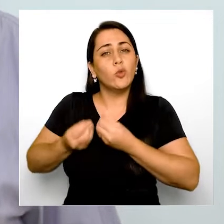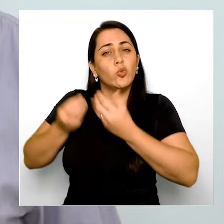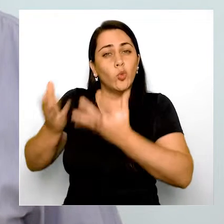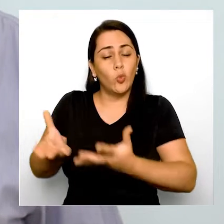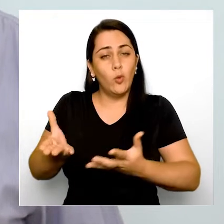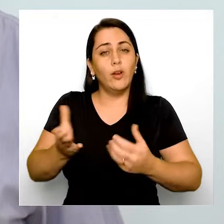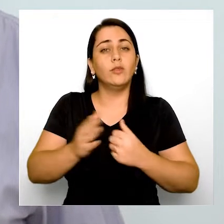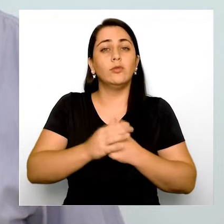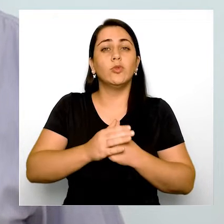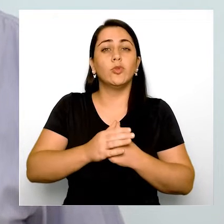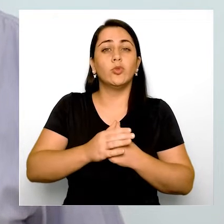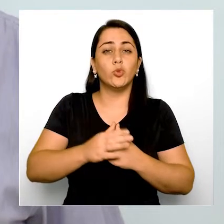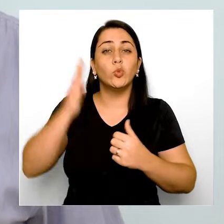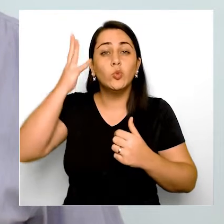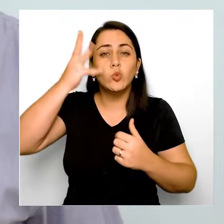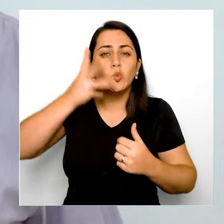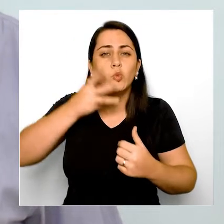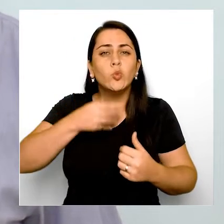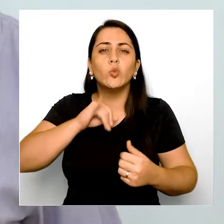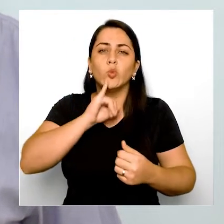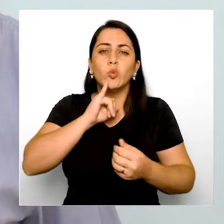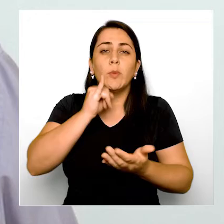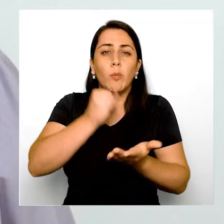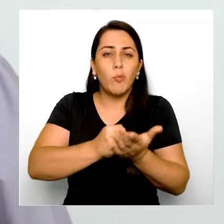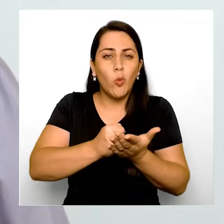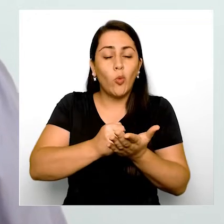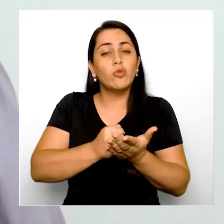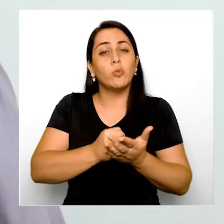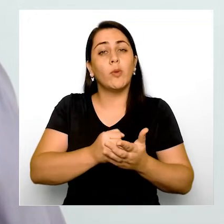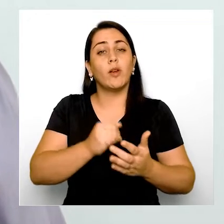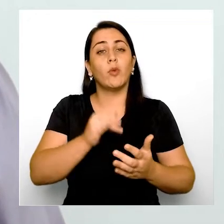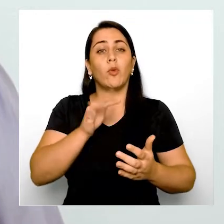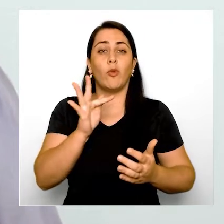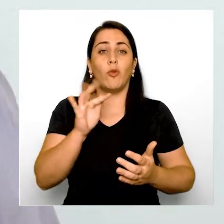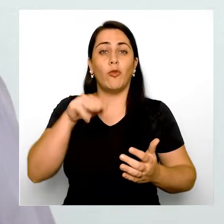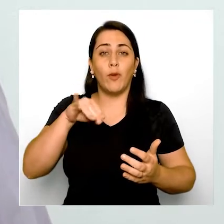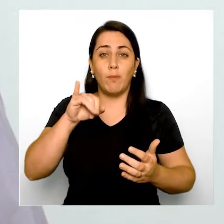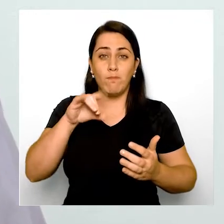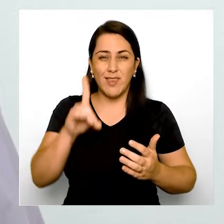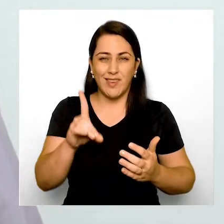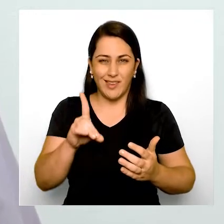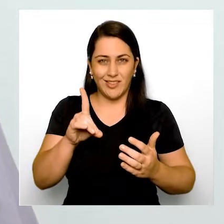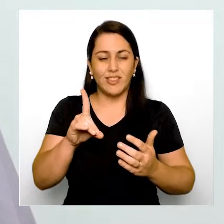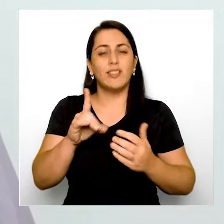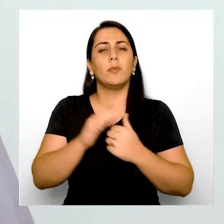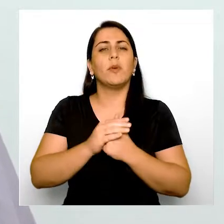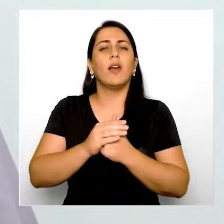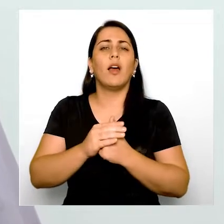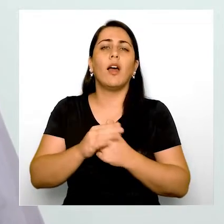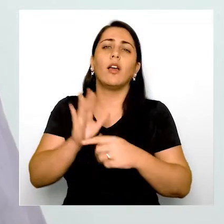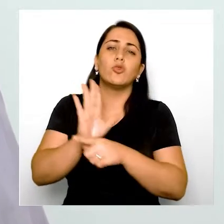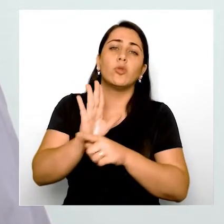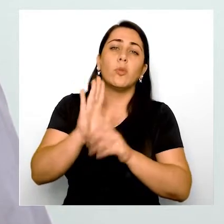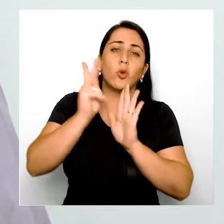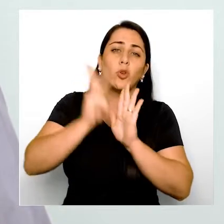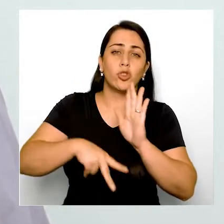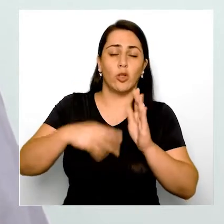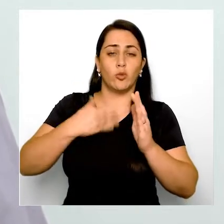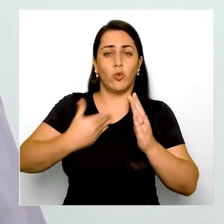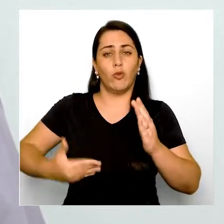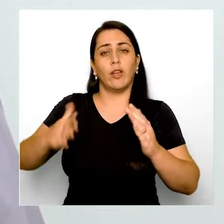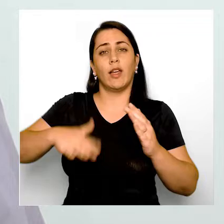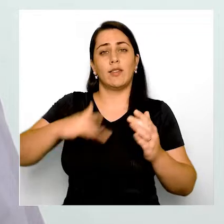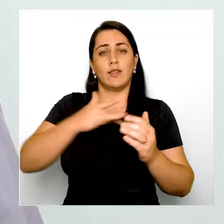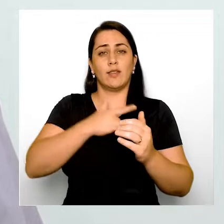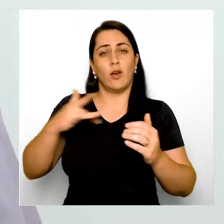através do Imposto de Renda ao Fundo Municipal do Idoso. O Fundo Municipal do Idoso, o FEMID, ele contempla projetos do